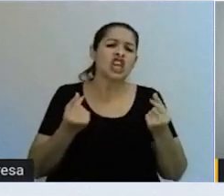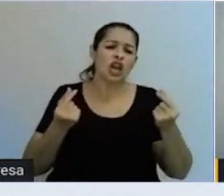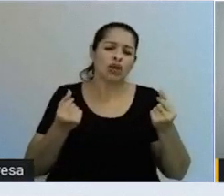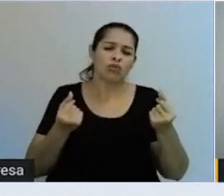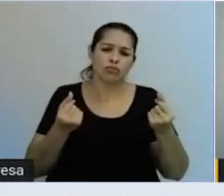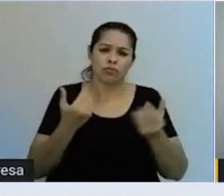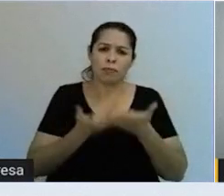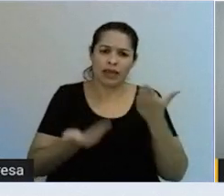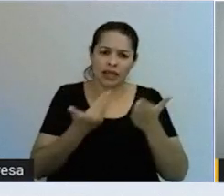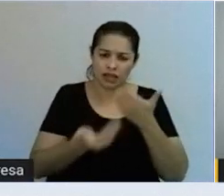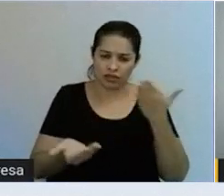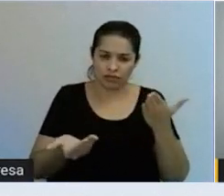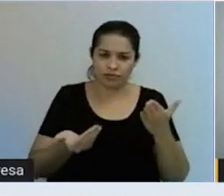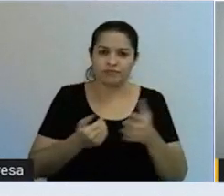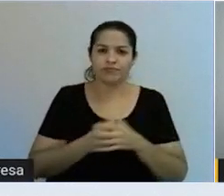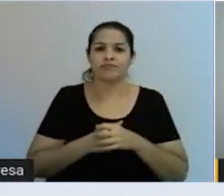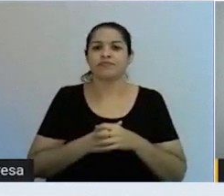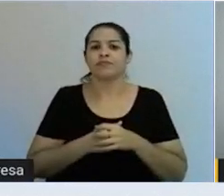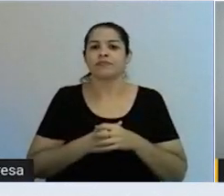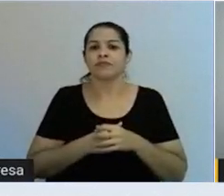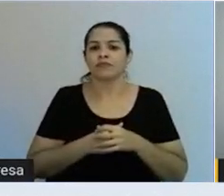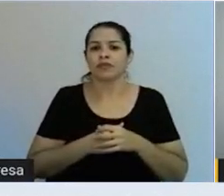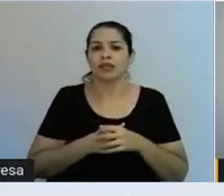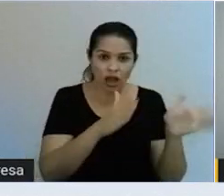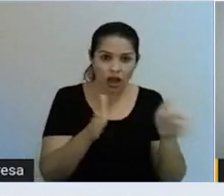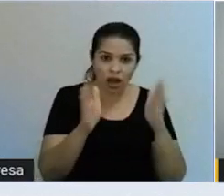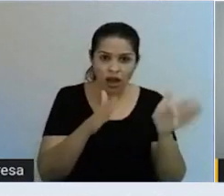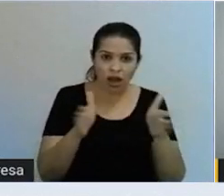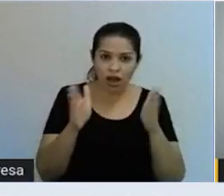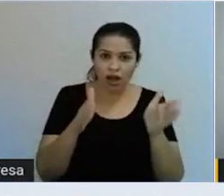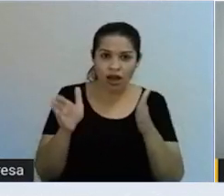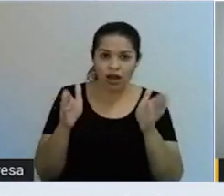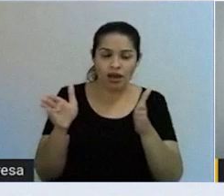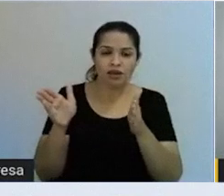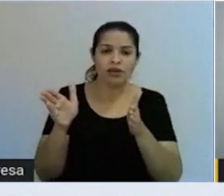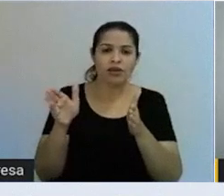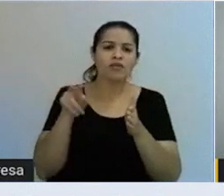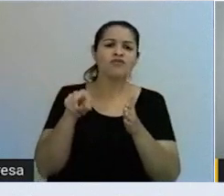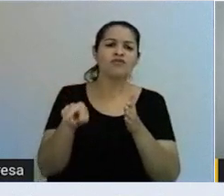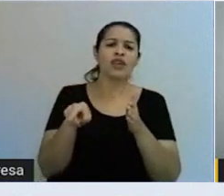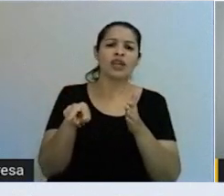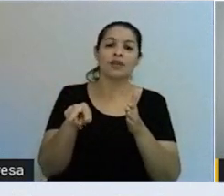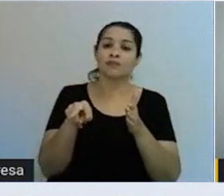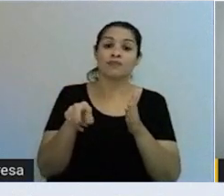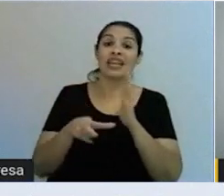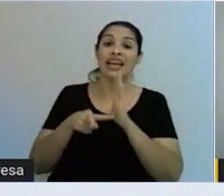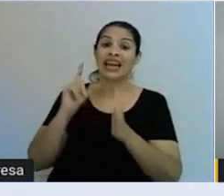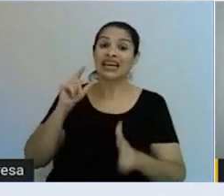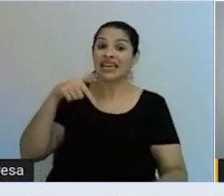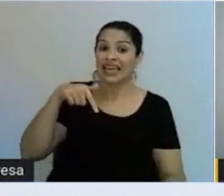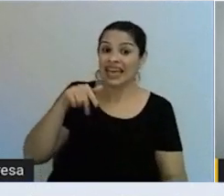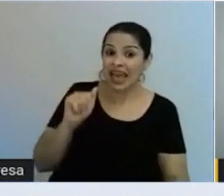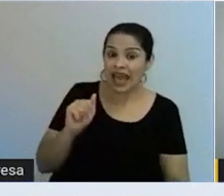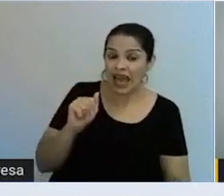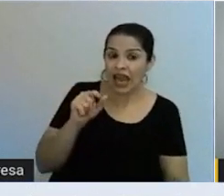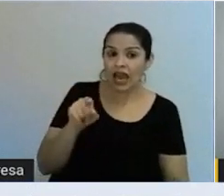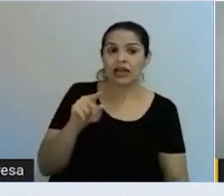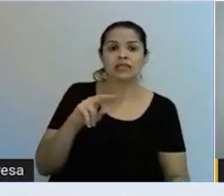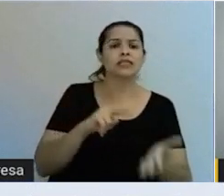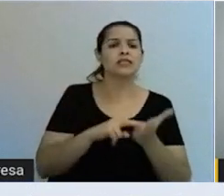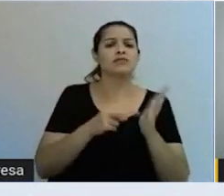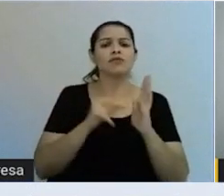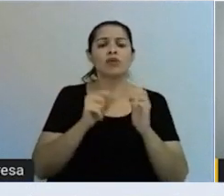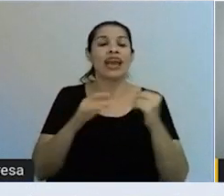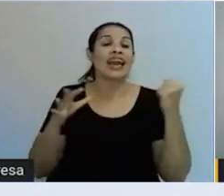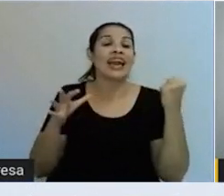QA, que aí já fala da qualidade assegurada, Que essa matriz QA, ela trabalha para garantir qualidade em todo o